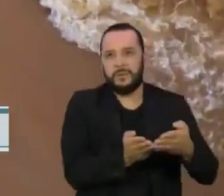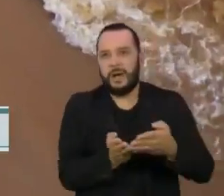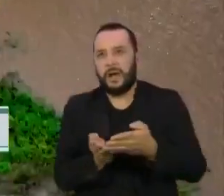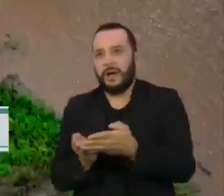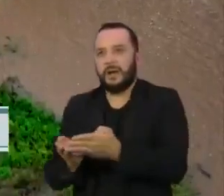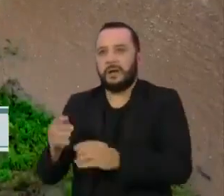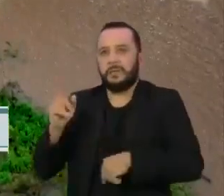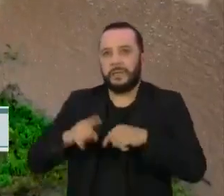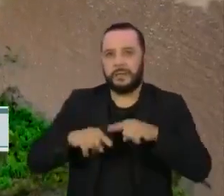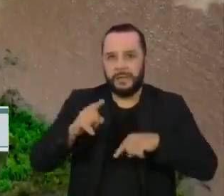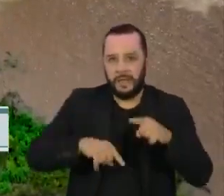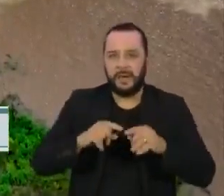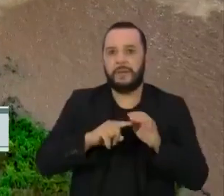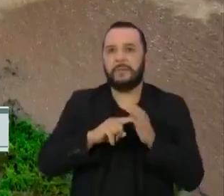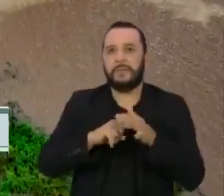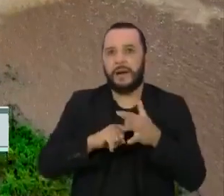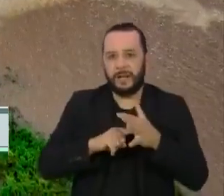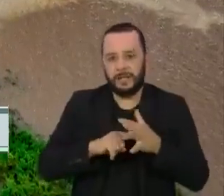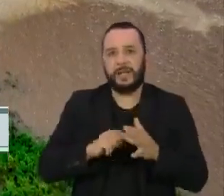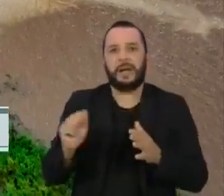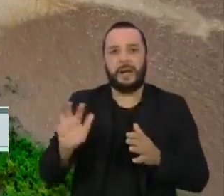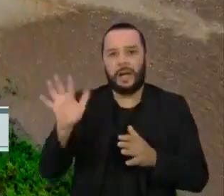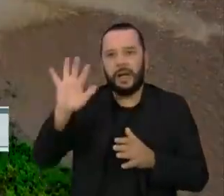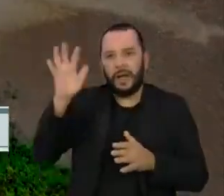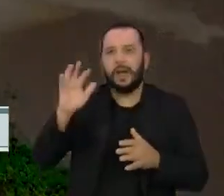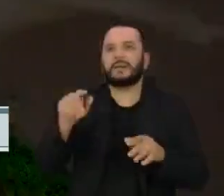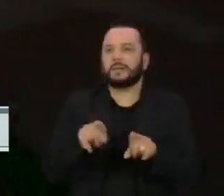insumos e maquinário caro e pesado.